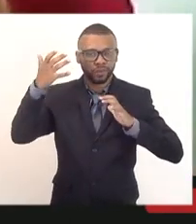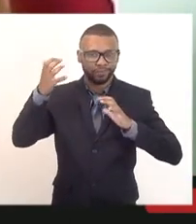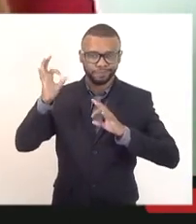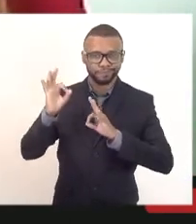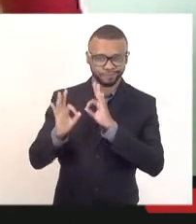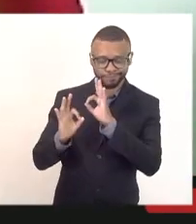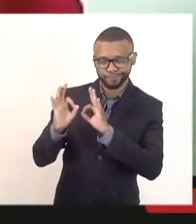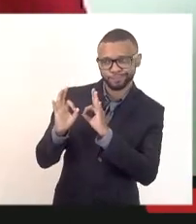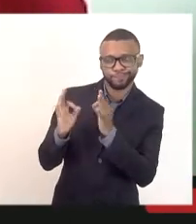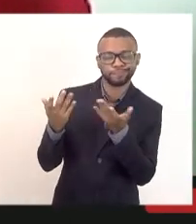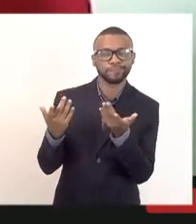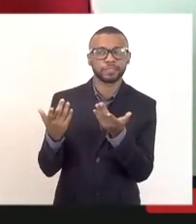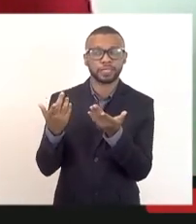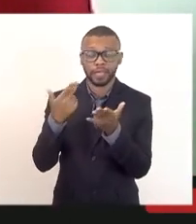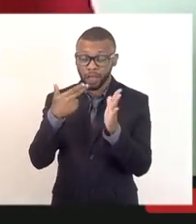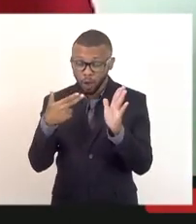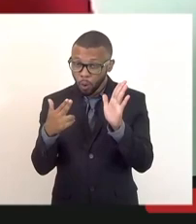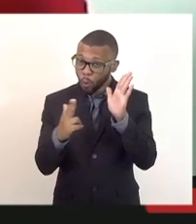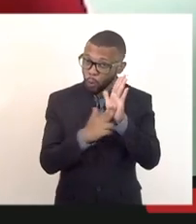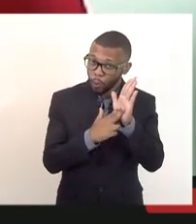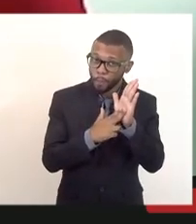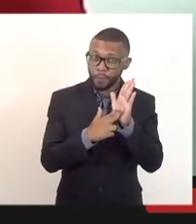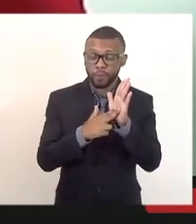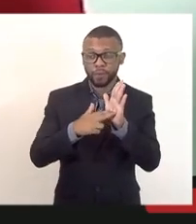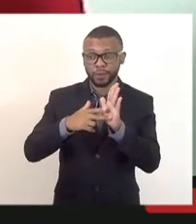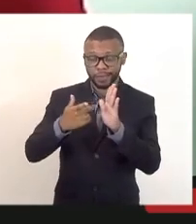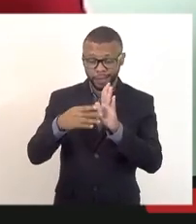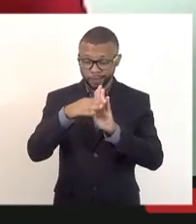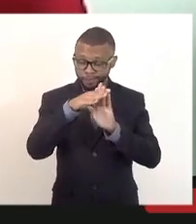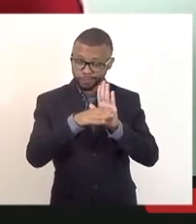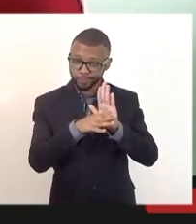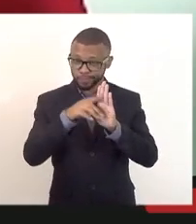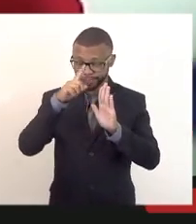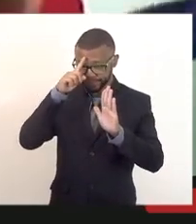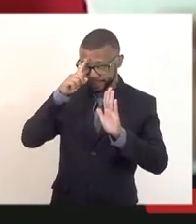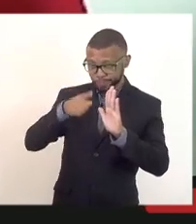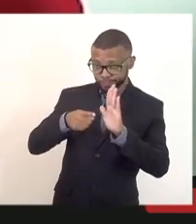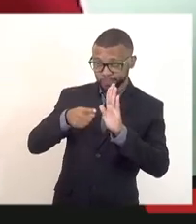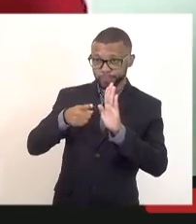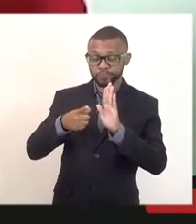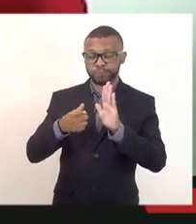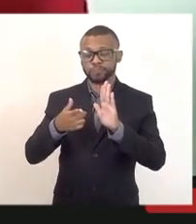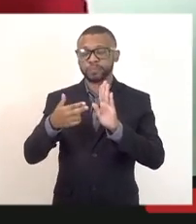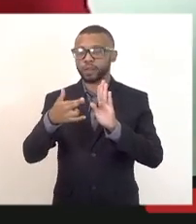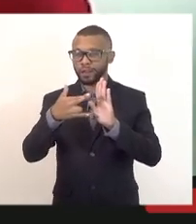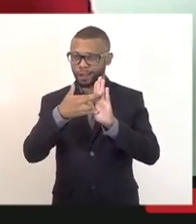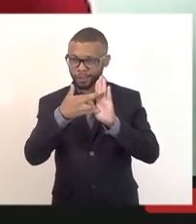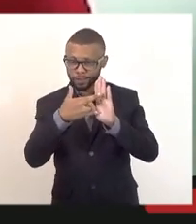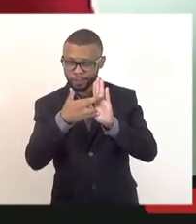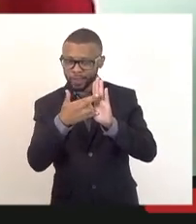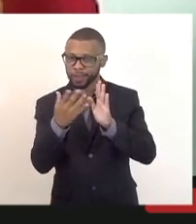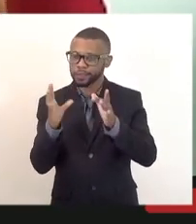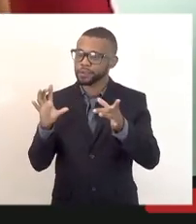cumpra o que é determinado pelo regimento, pelo edital, mas que também